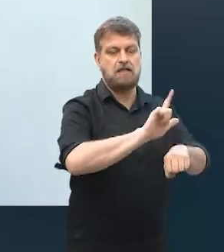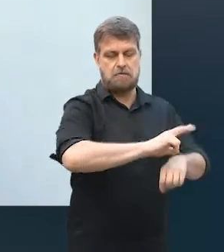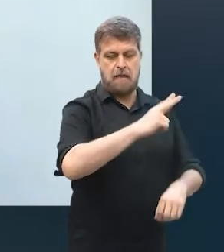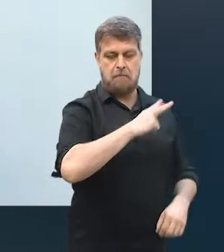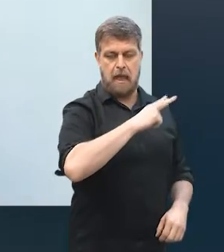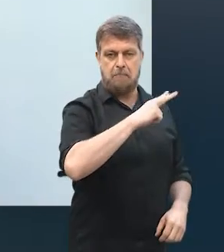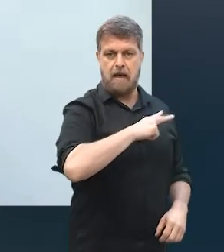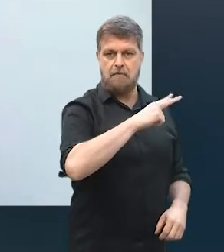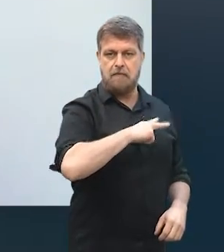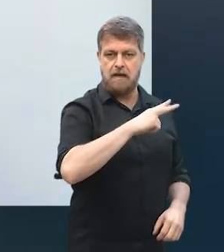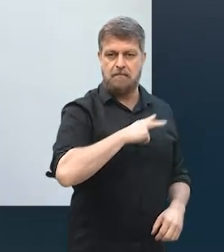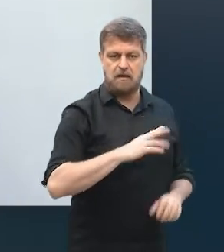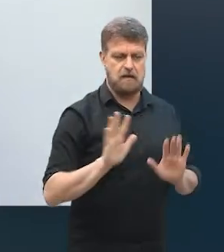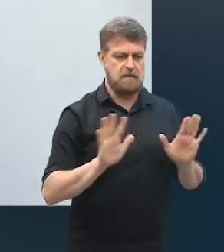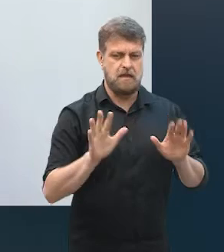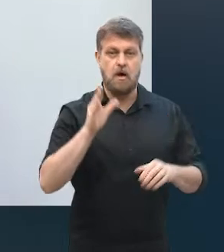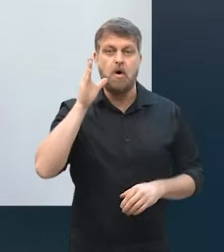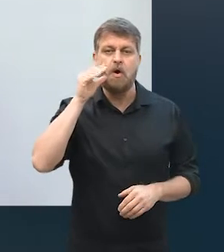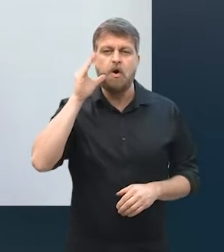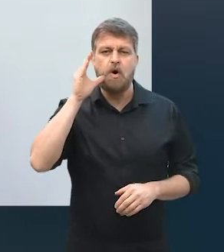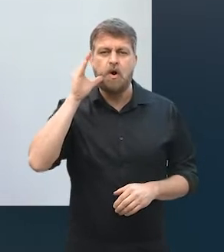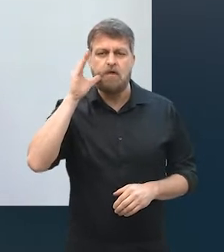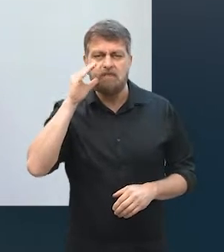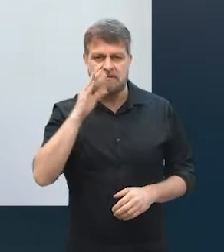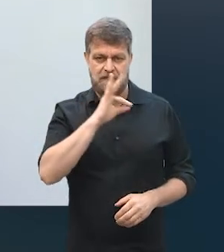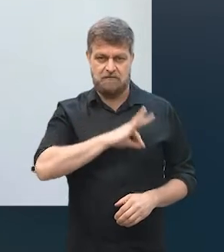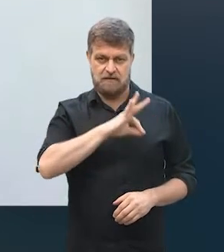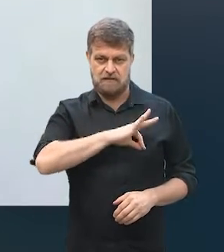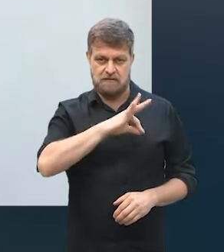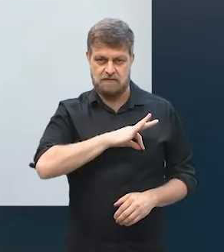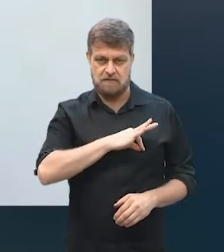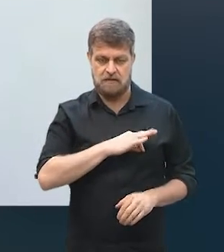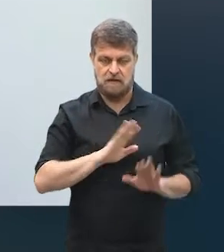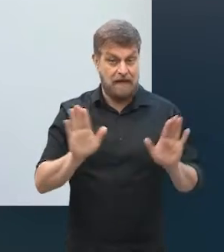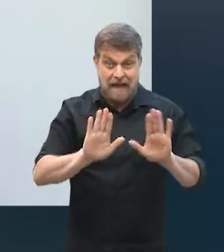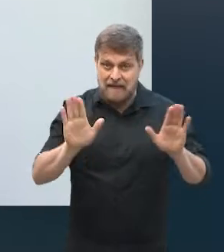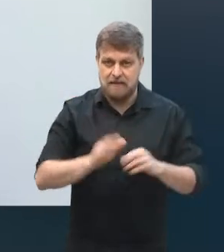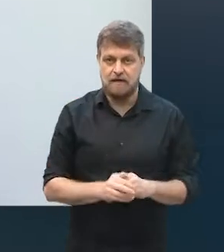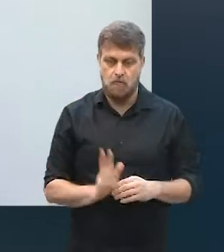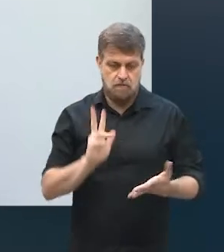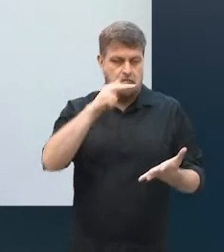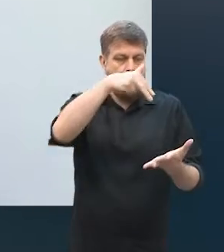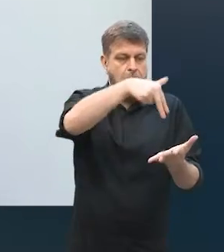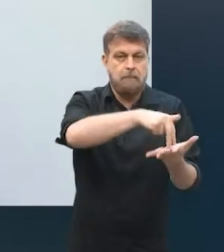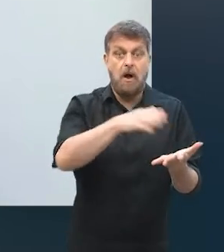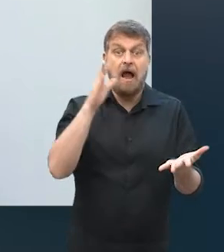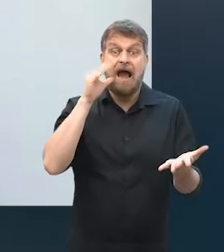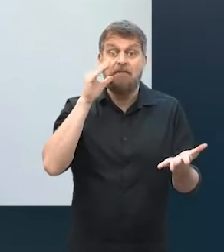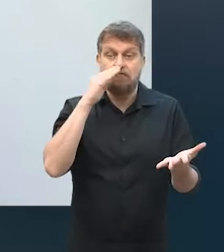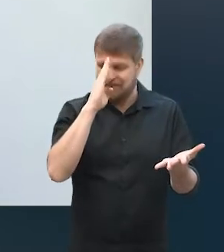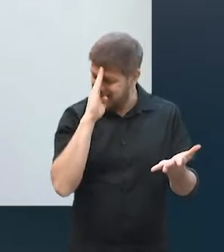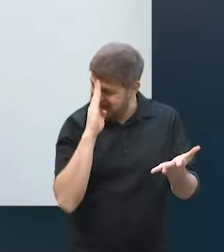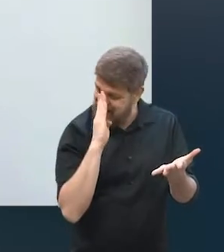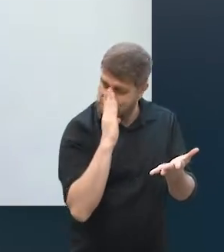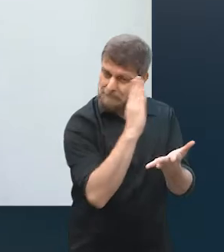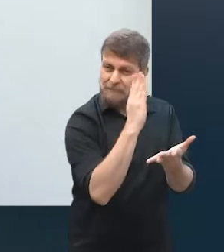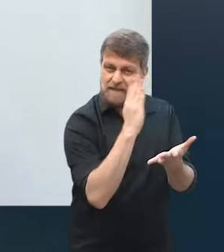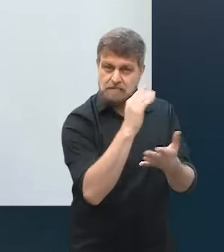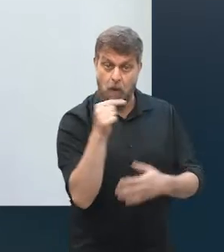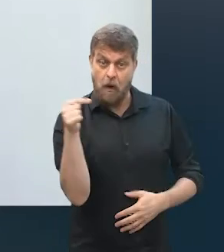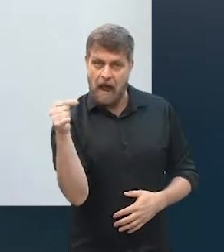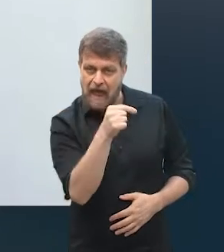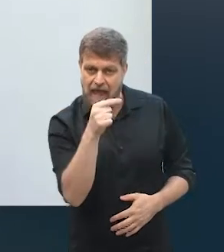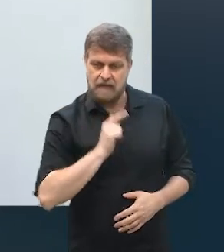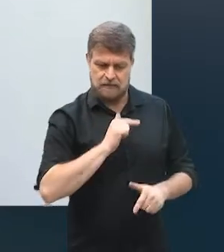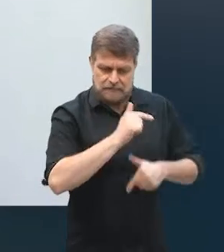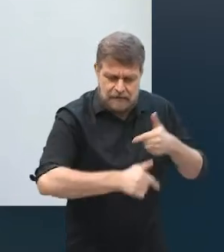e o funcionário tem que ter o salário dele, mas eu tenho que ter o meu. Não, a gente colocava ela como personagem principal. Porque era ela